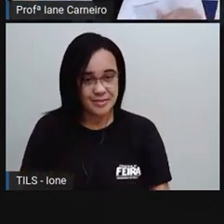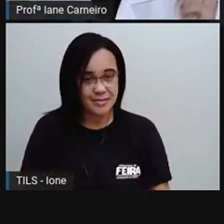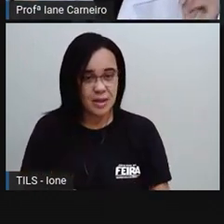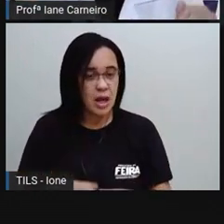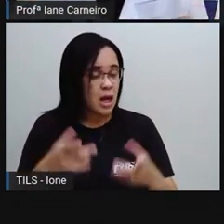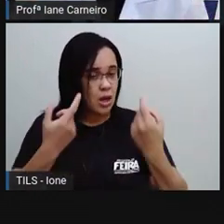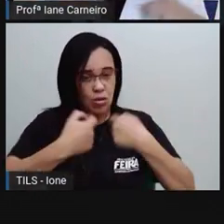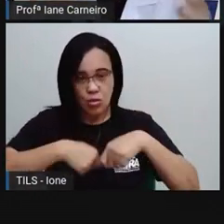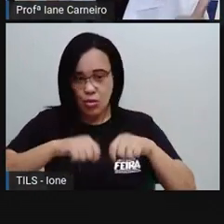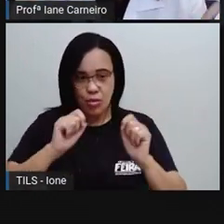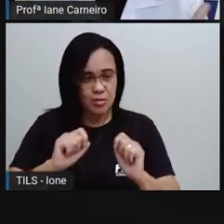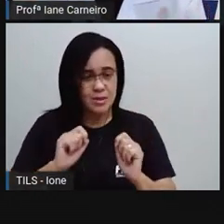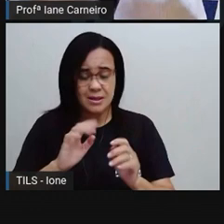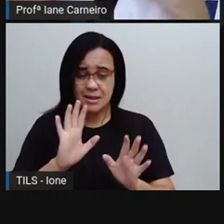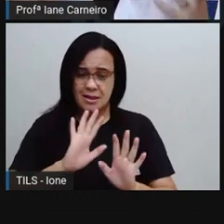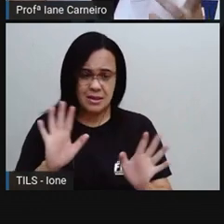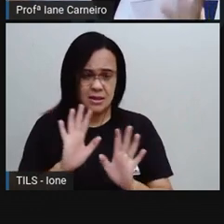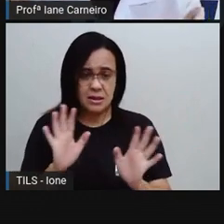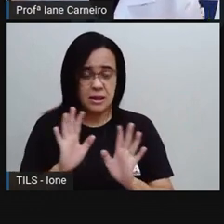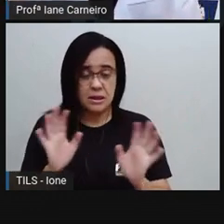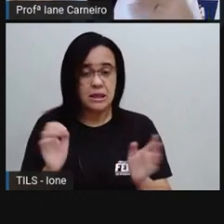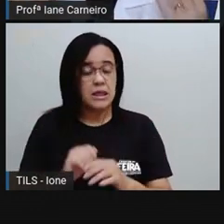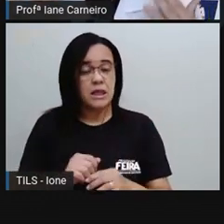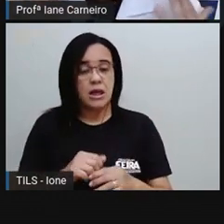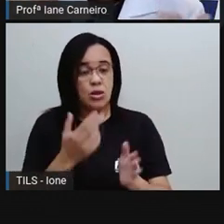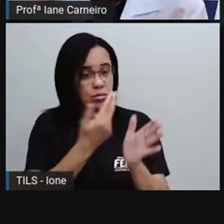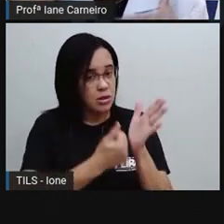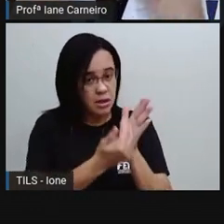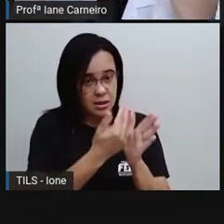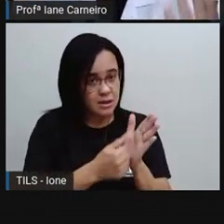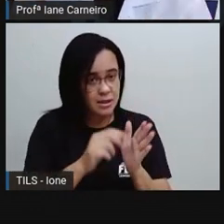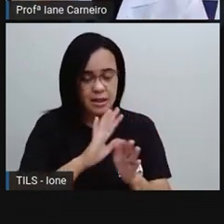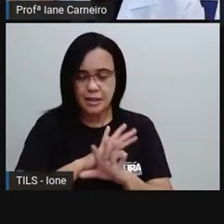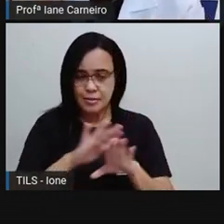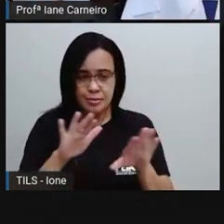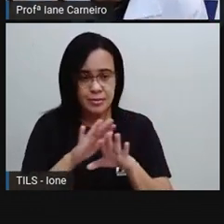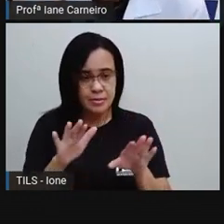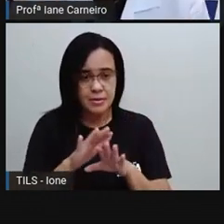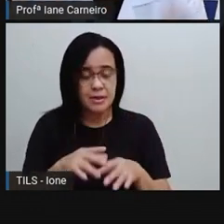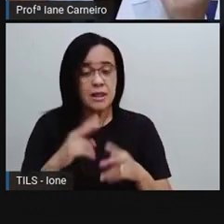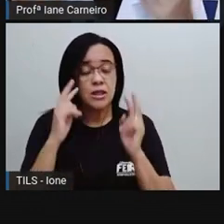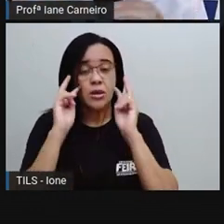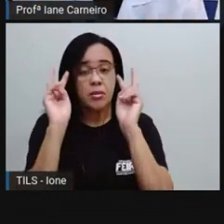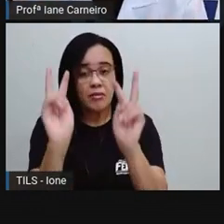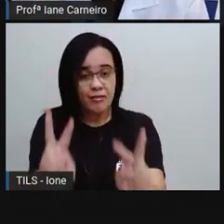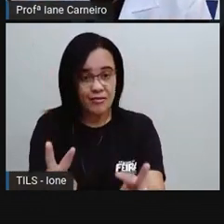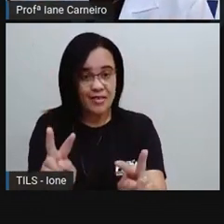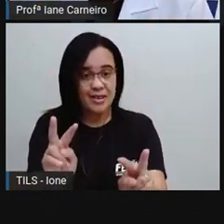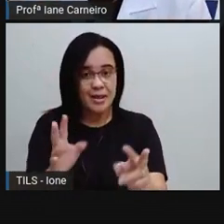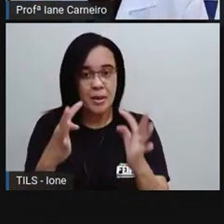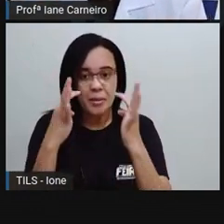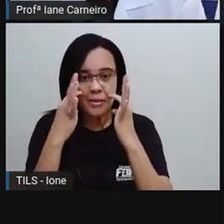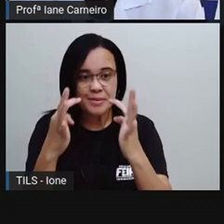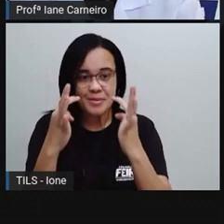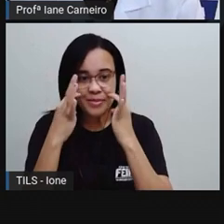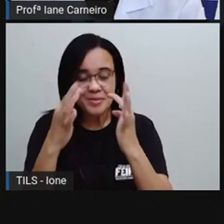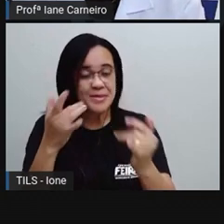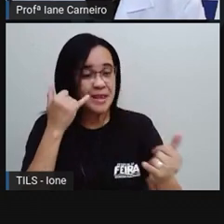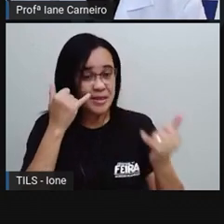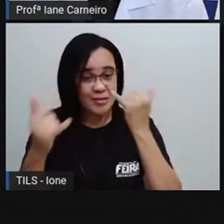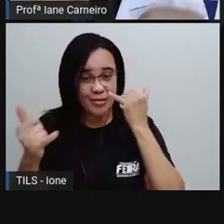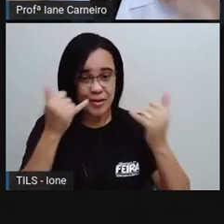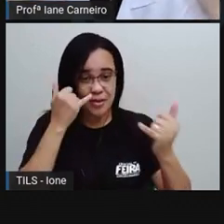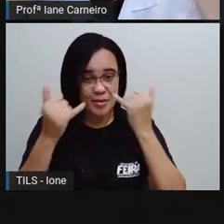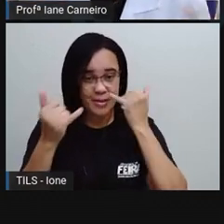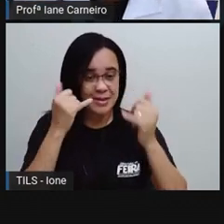precisam fazer o gráfico, tá certo? A Pró está mostrando aqui só para vocês verem a informação. Lembra que foi um dos nossos objetivos da aula de